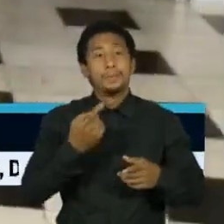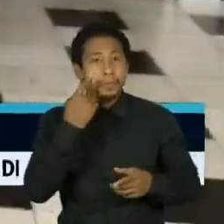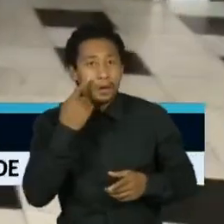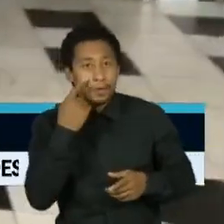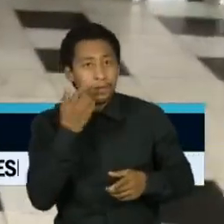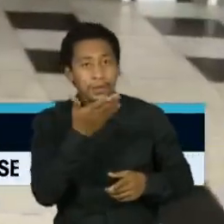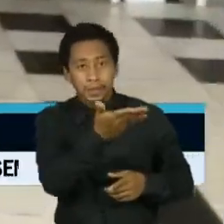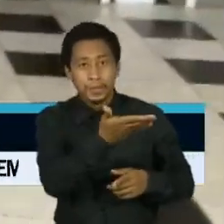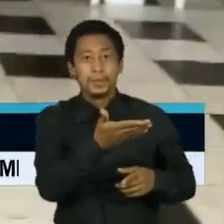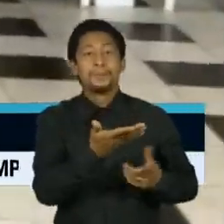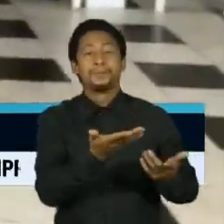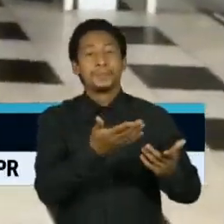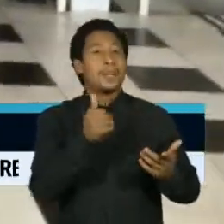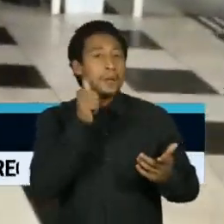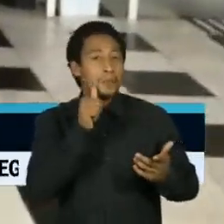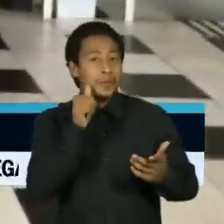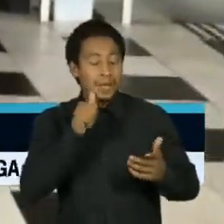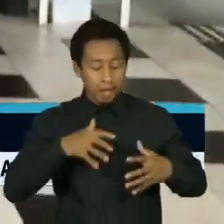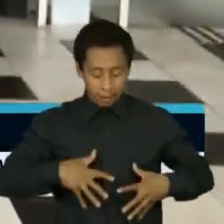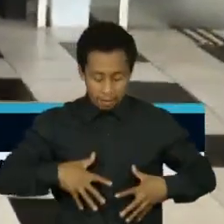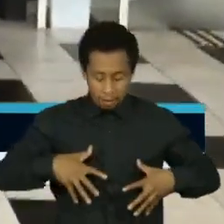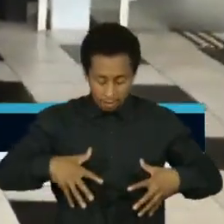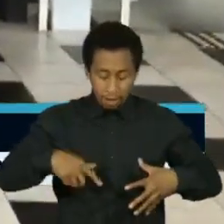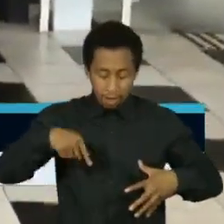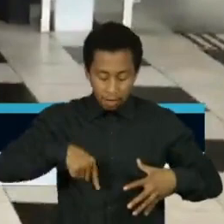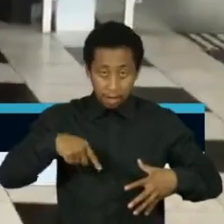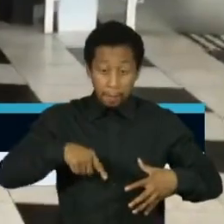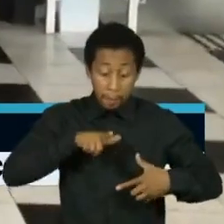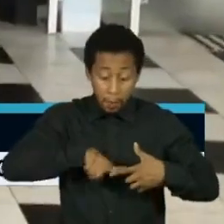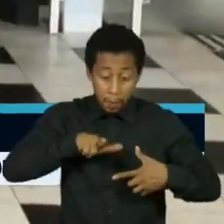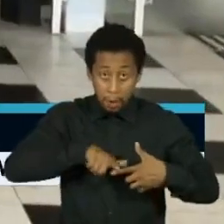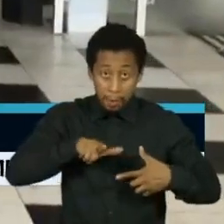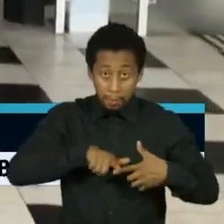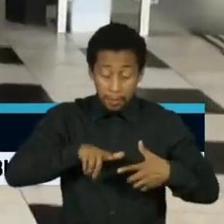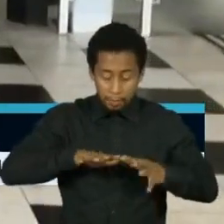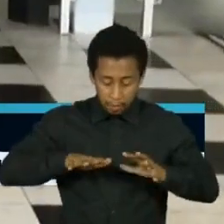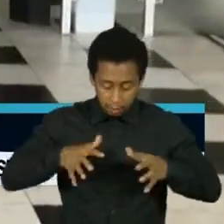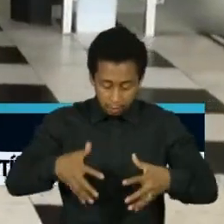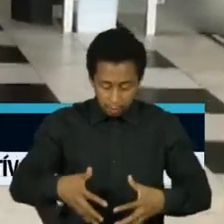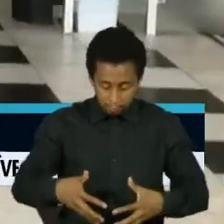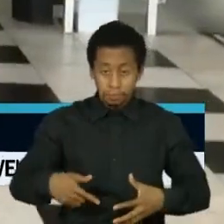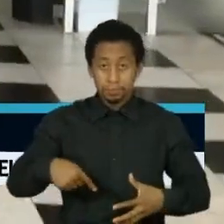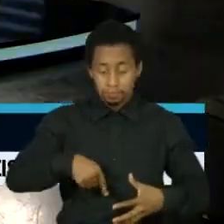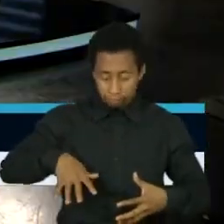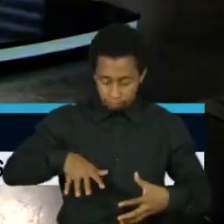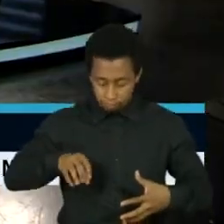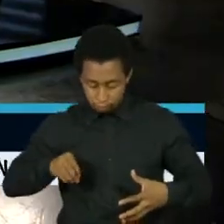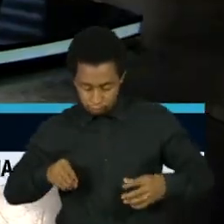colo de útero nas mulheres, eu posso falar de tomografia para o câncer de pulmão.